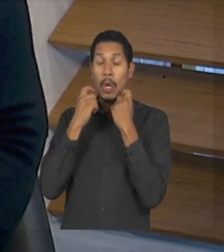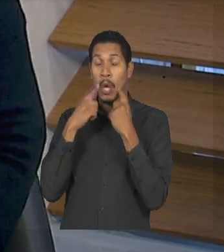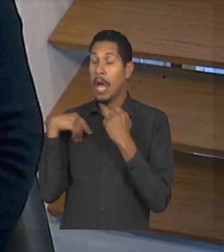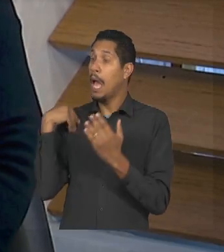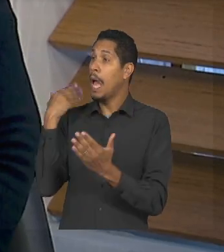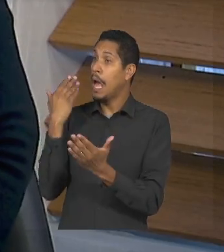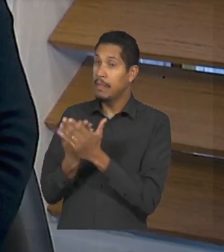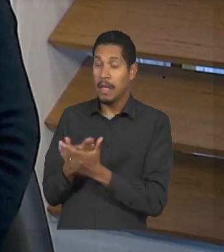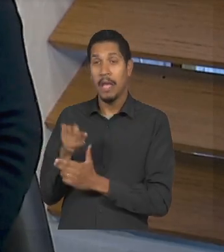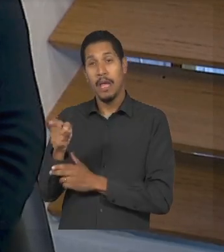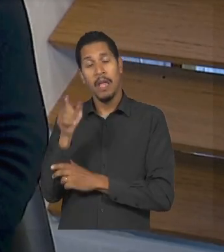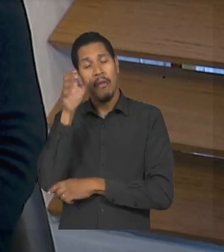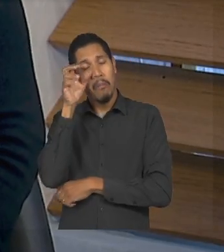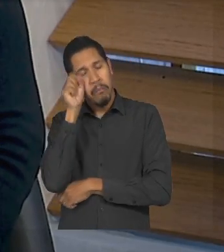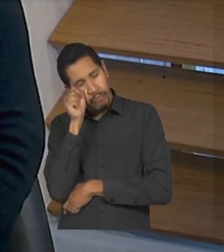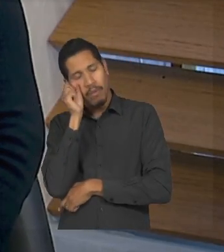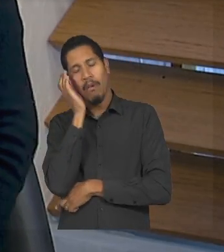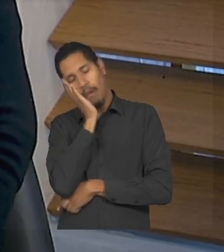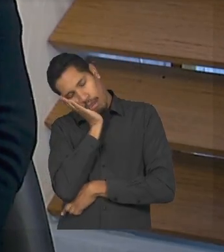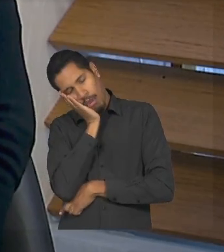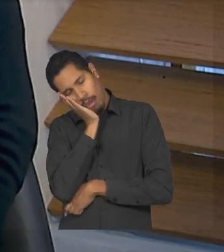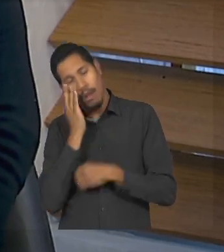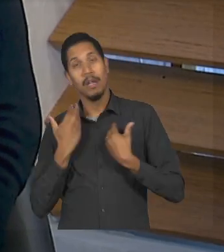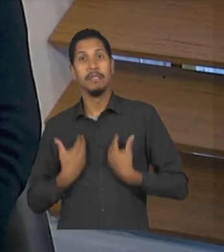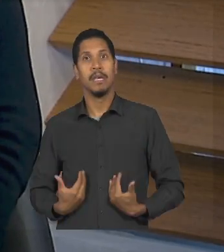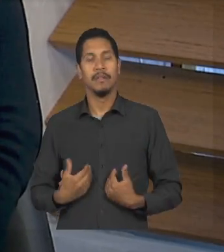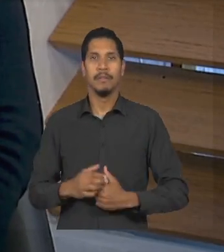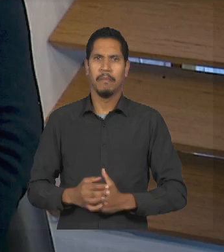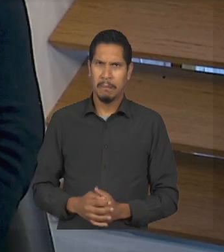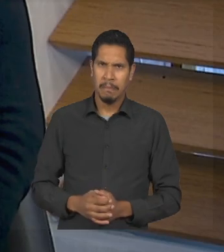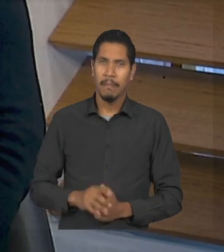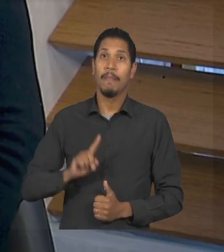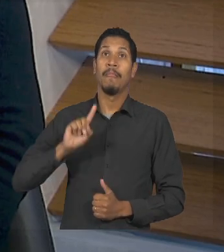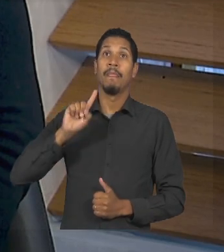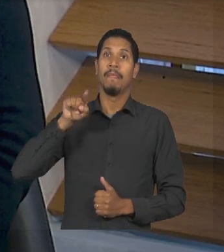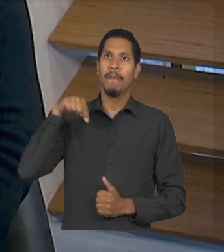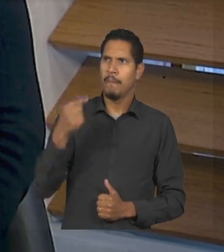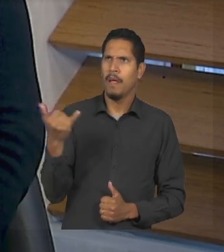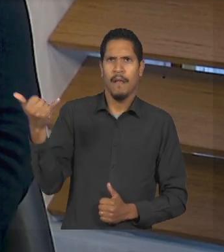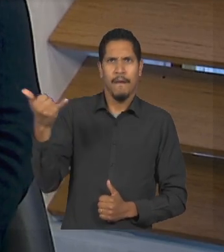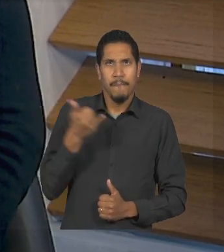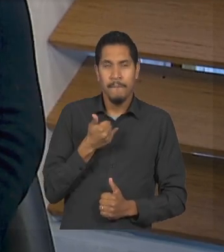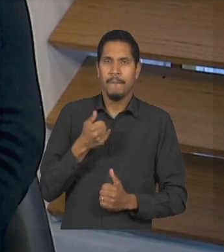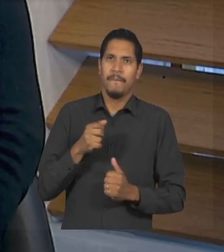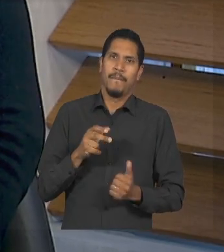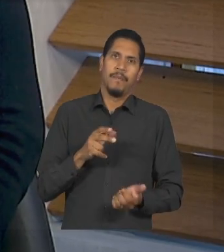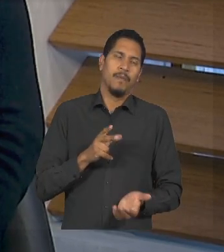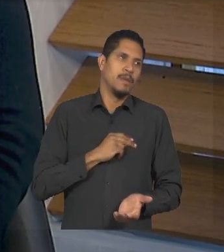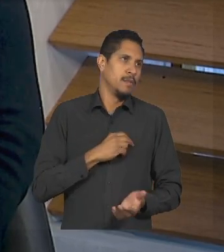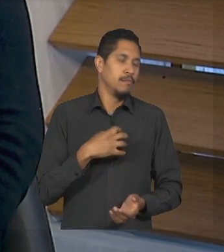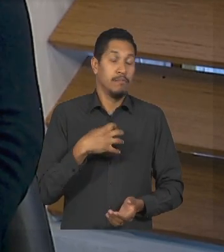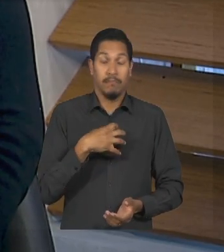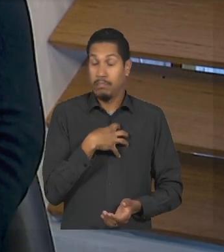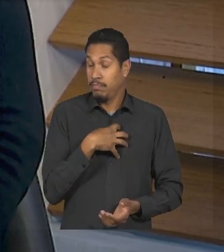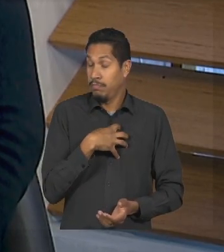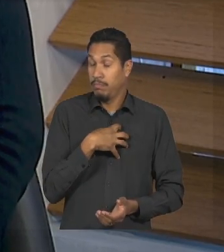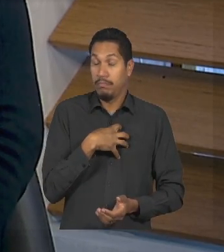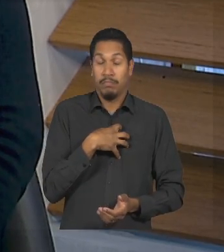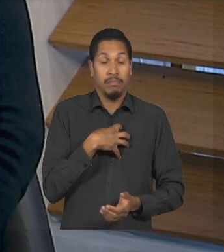dormir no chão de exaustão e aí depois dessa fala obviamente assim eu fiquei